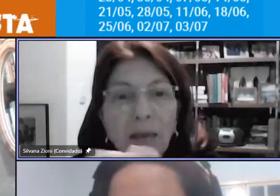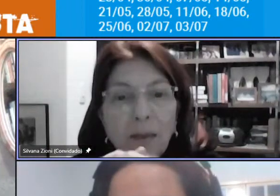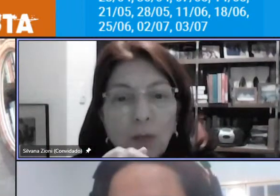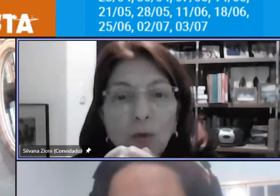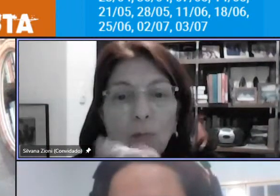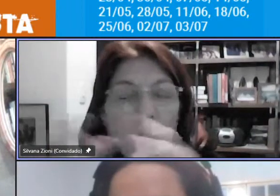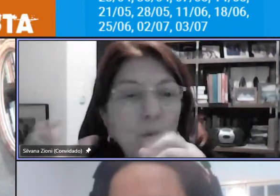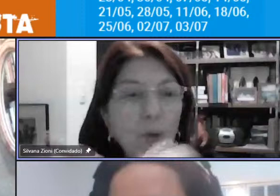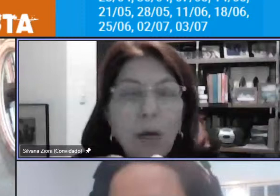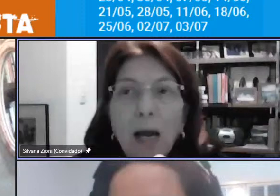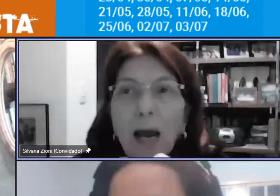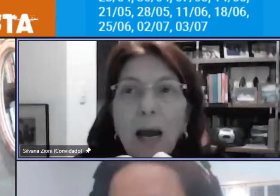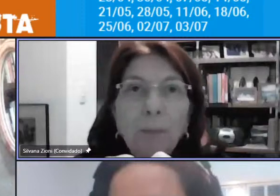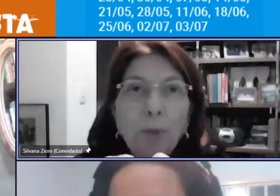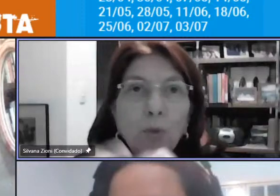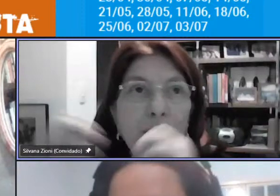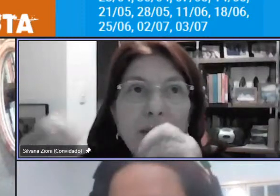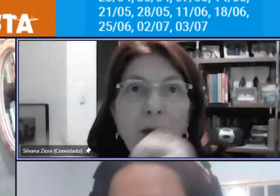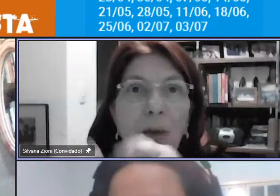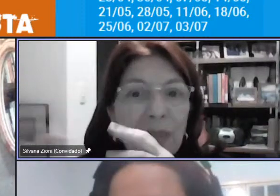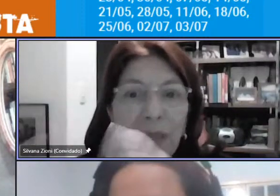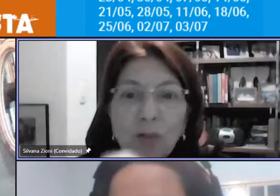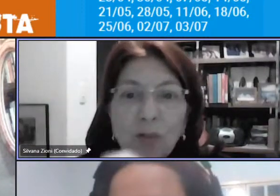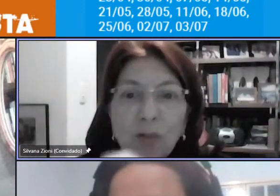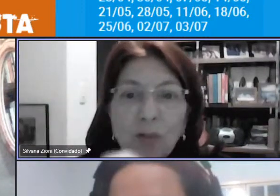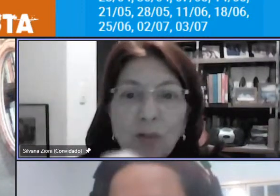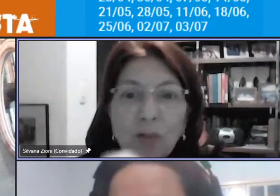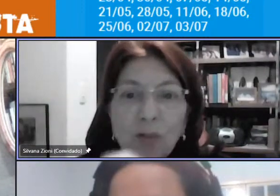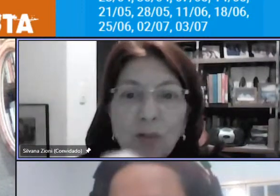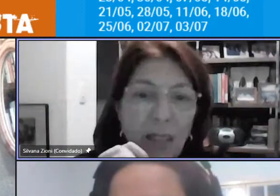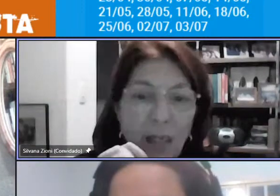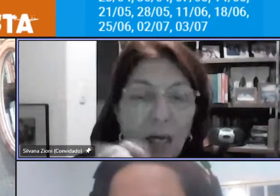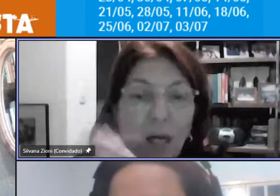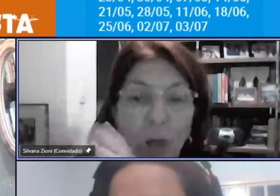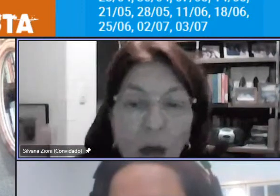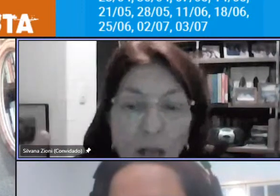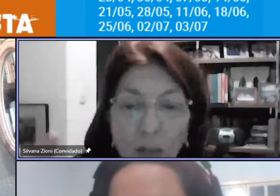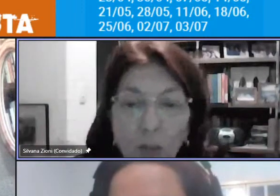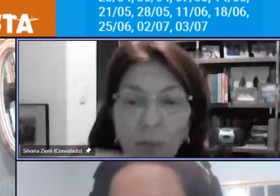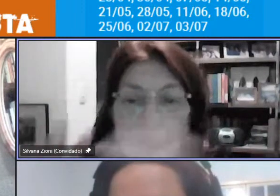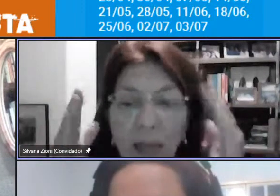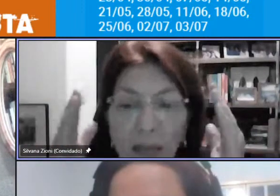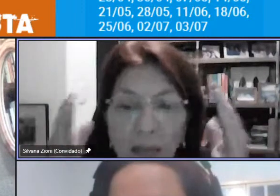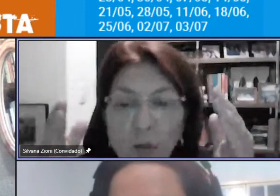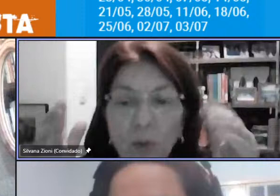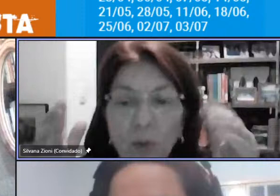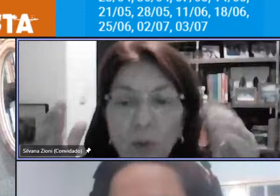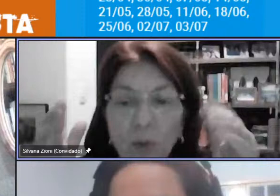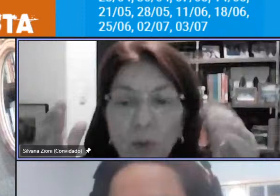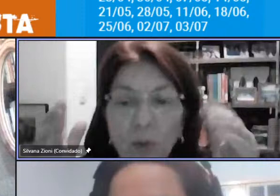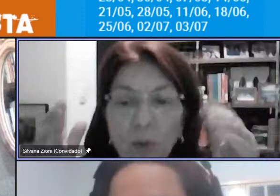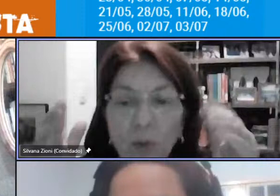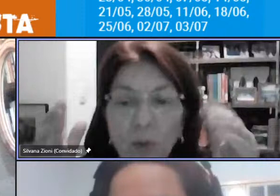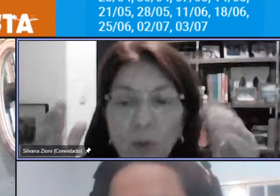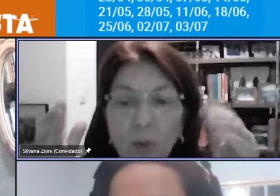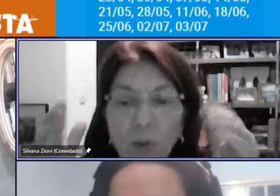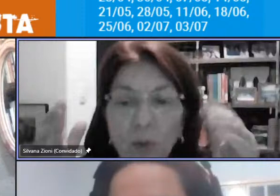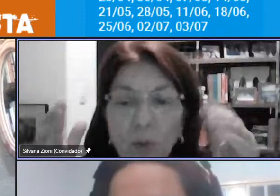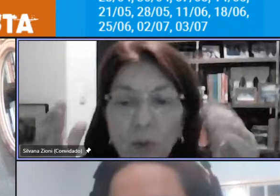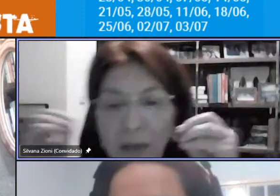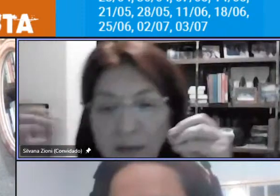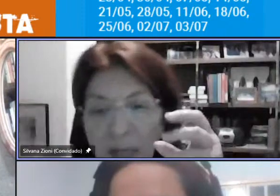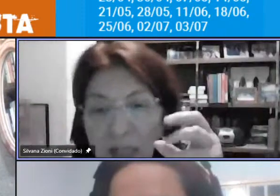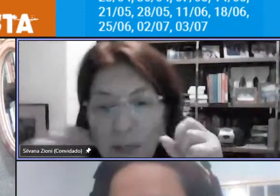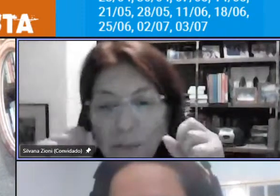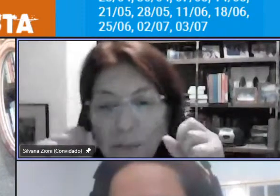comentam sobre a produção habitacional na periferia lógico porque isso reflete o modelo